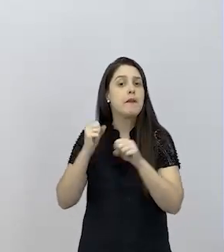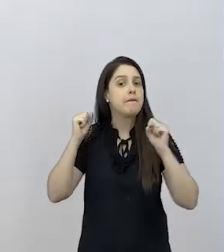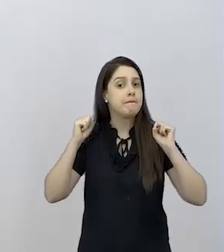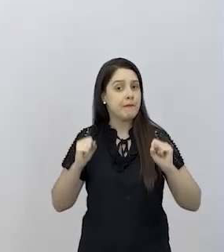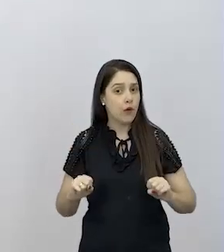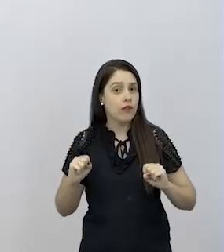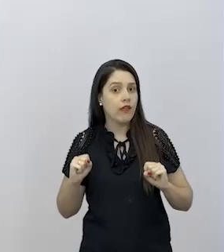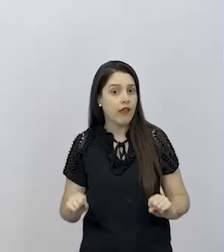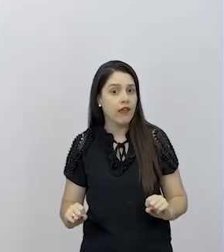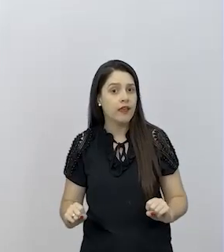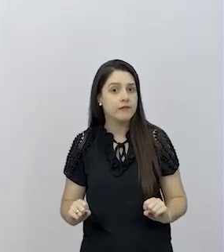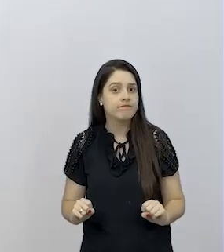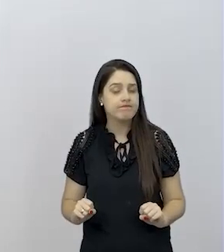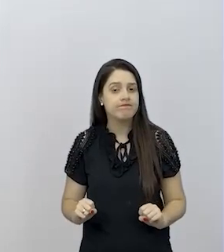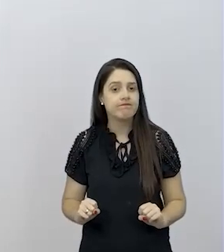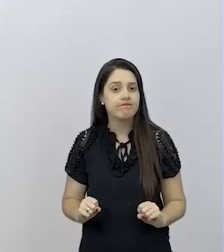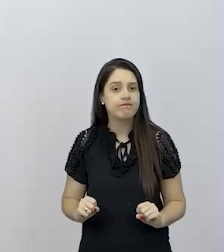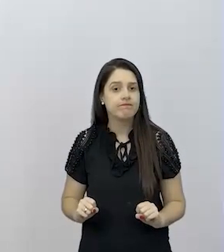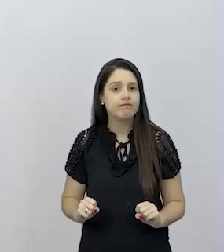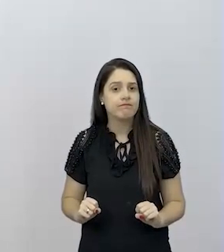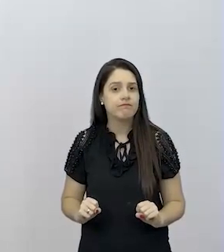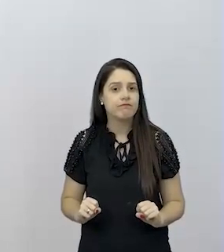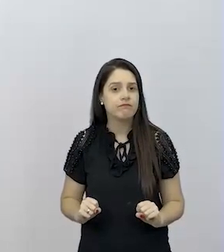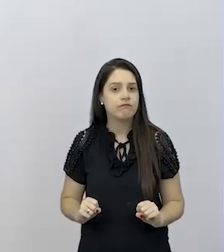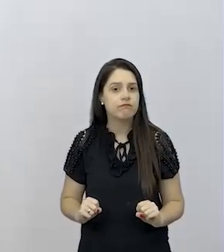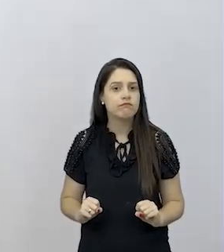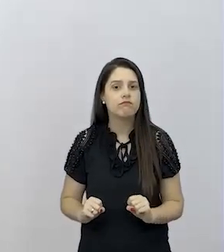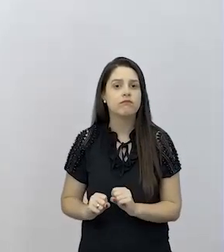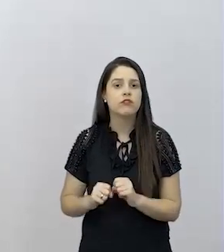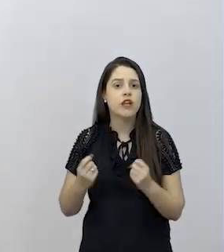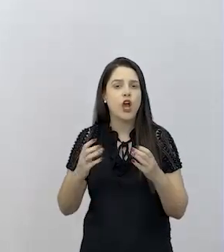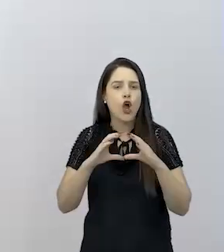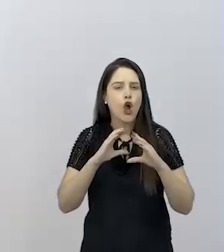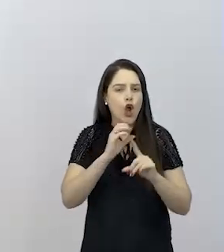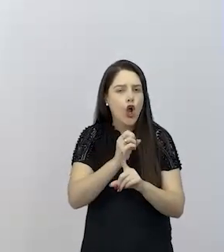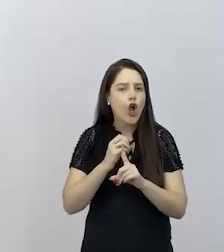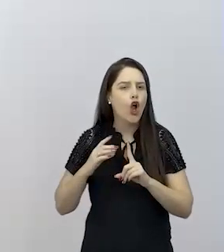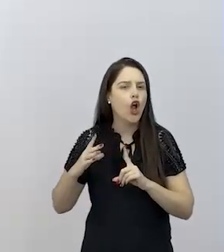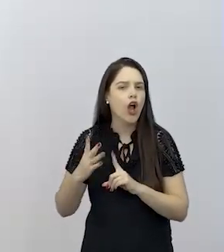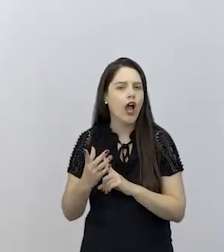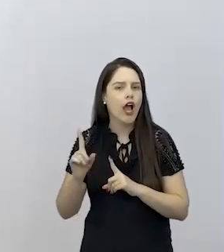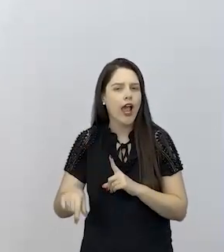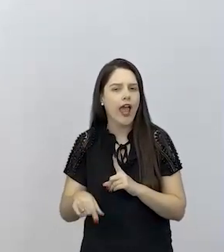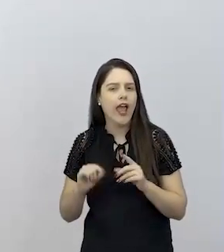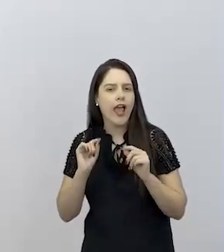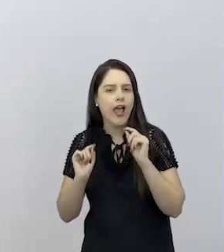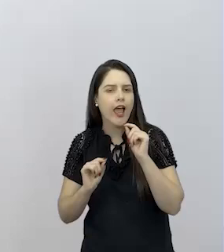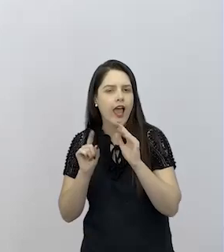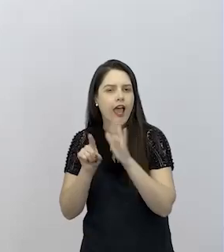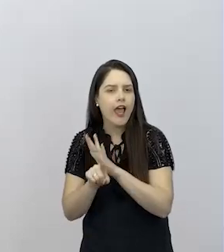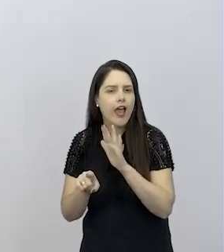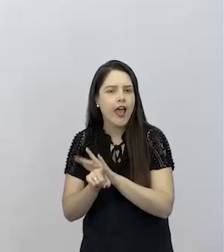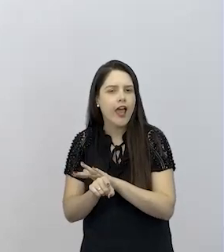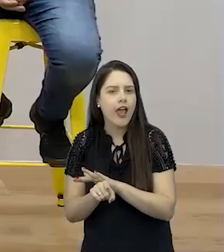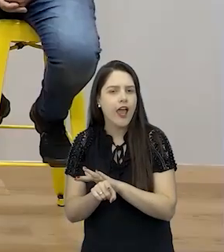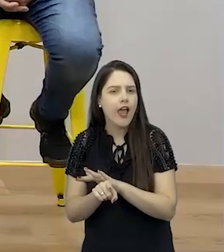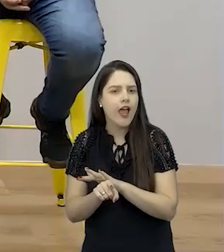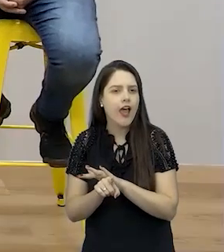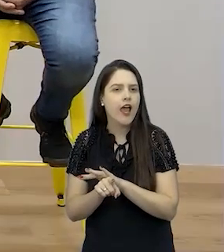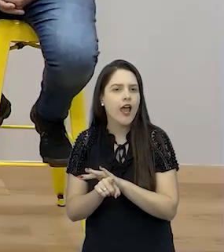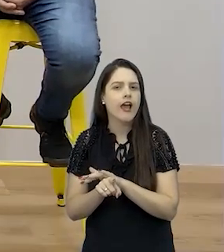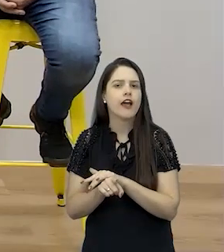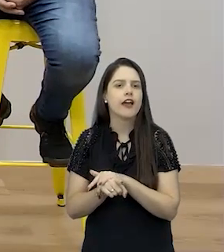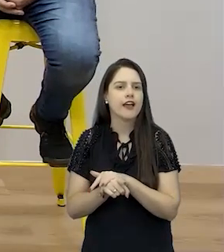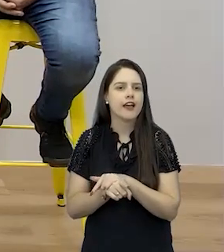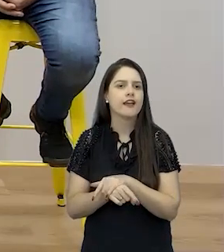ser perigosas para comunidades, né? Comunidades que estão ali, Você deu dois exemplos até. Foi,